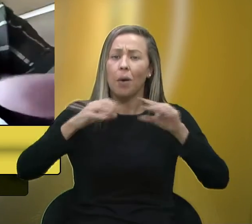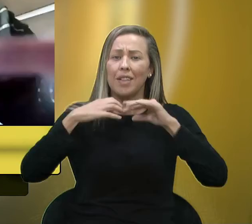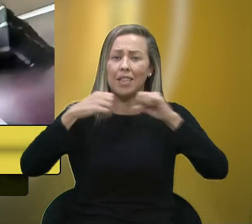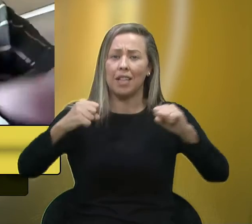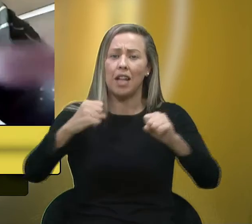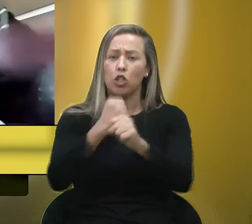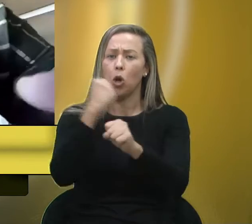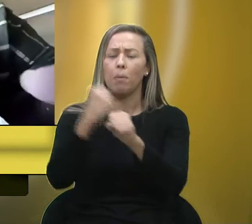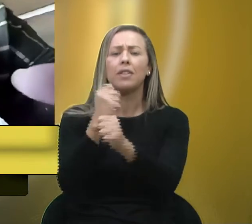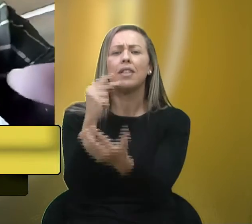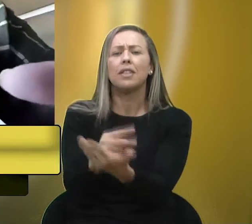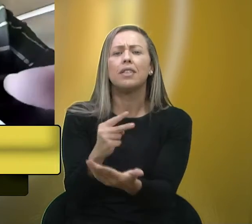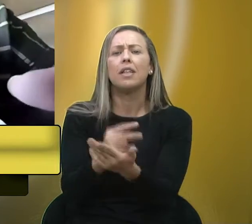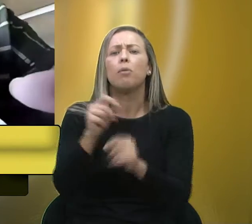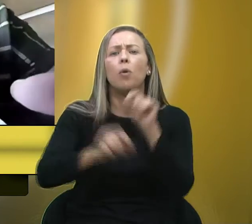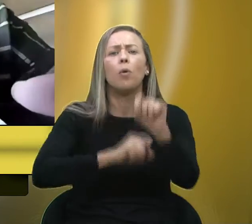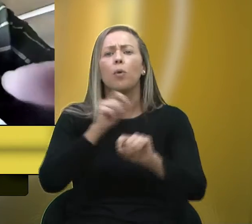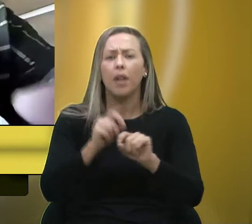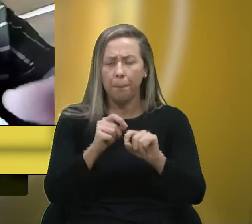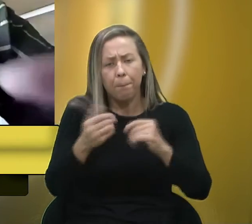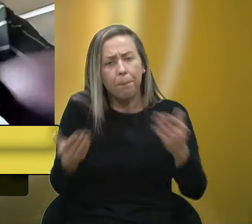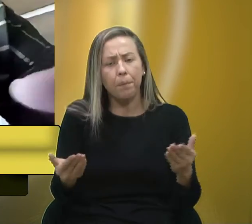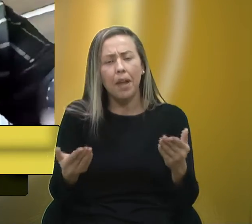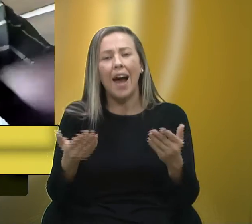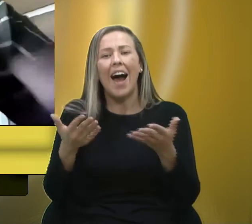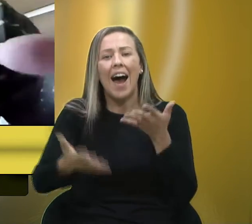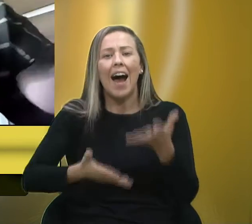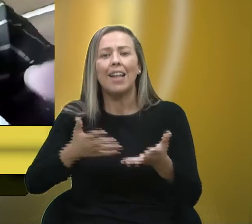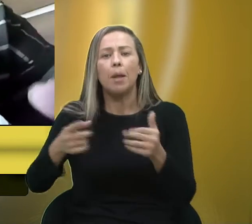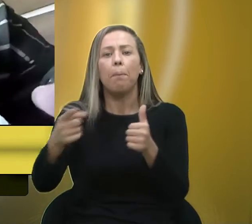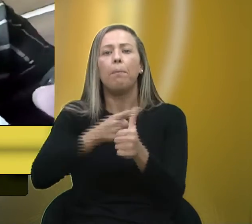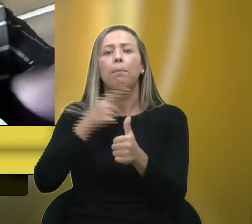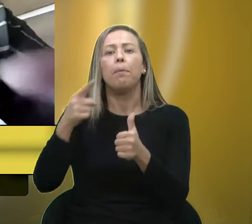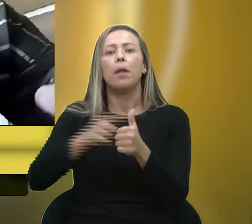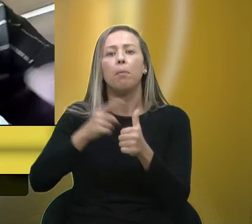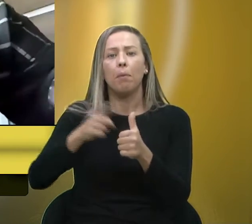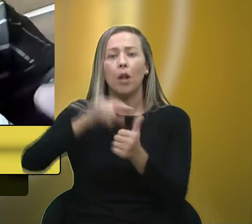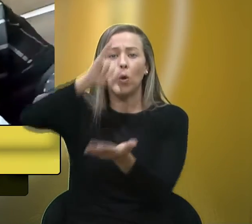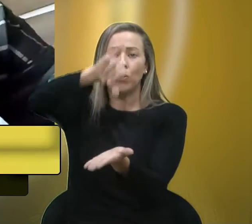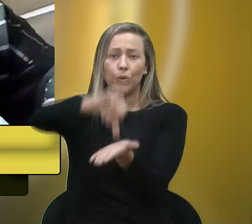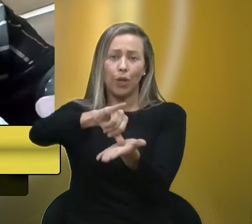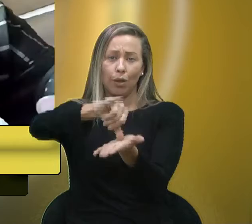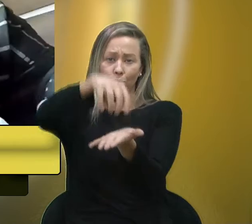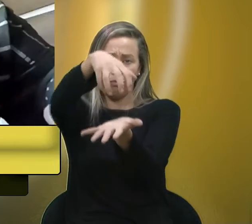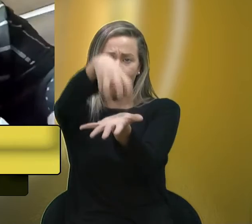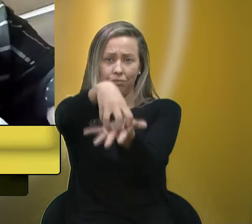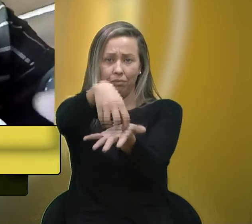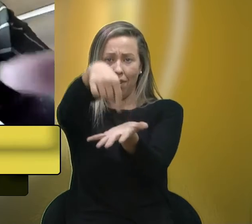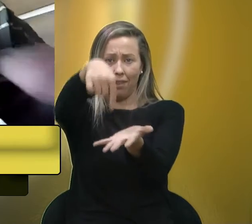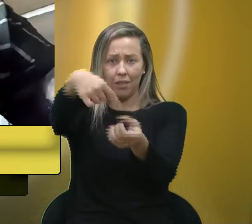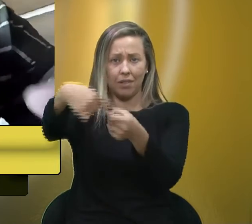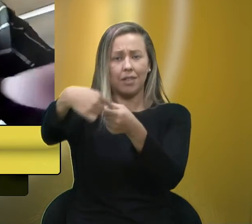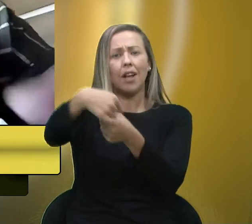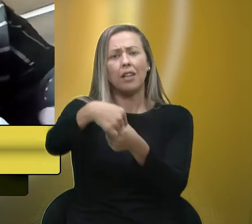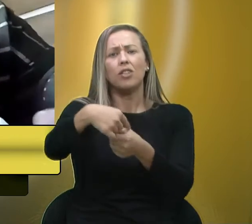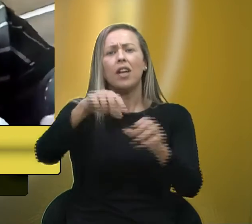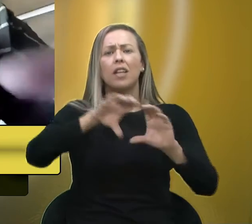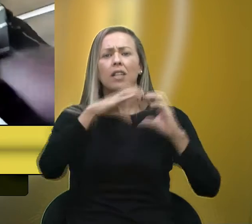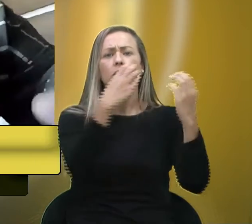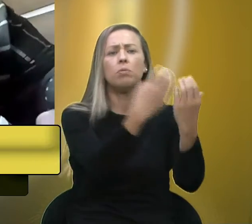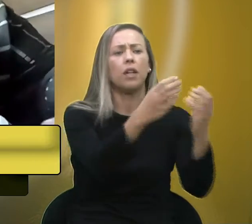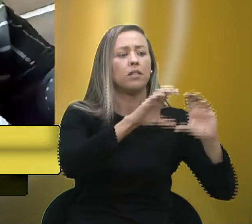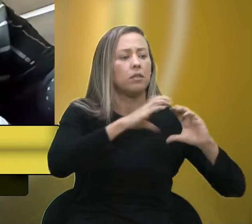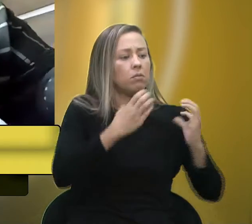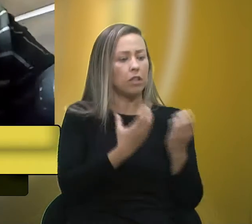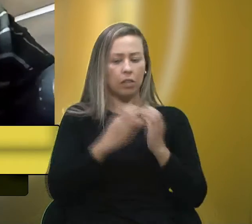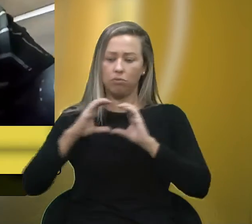sempre foi atender primeiro o centro da cidade. E as comunidades mais